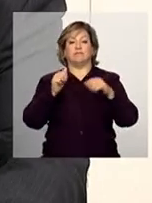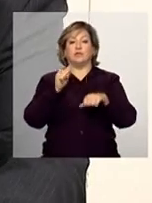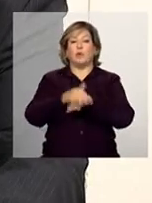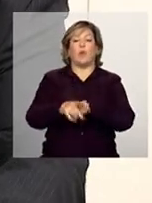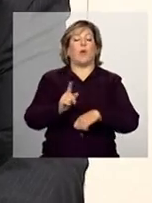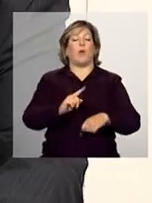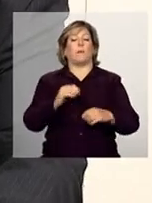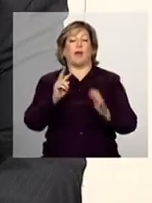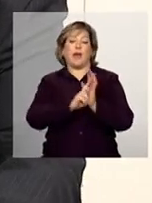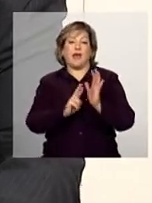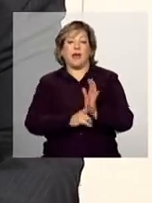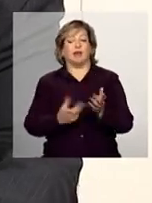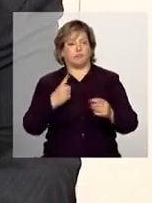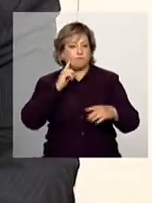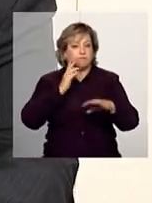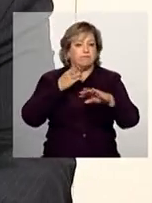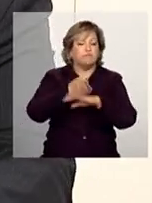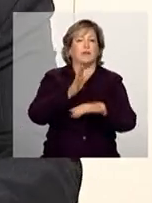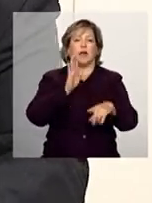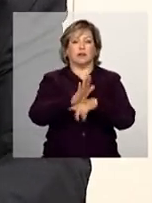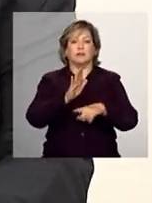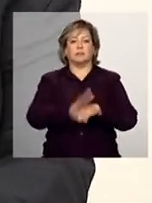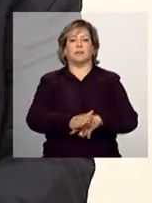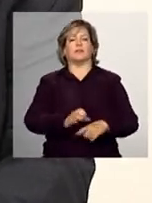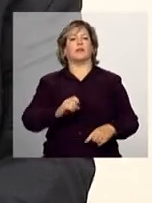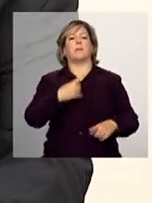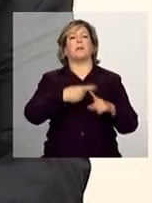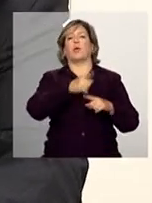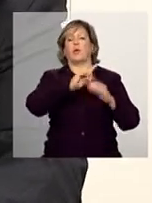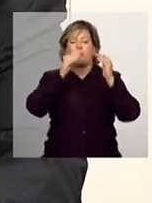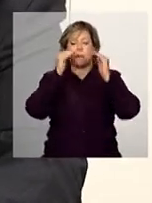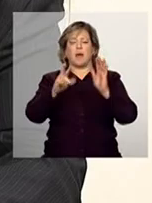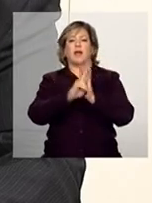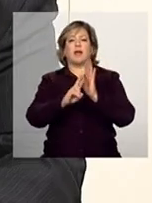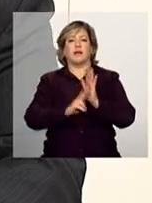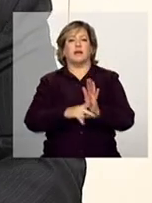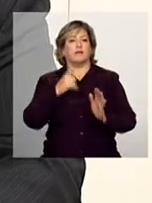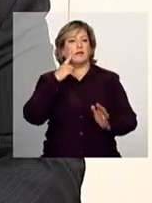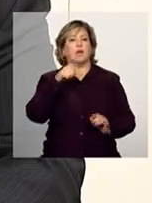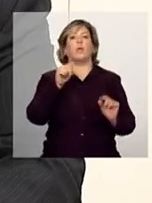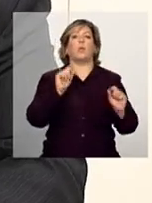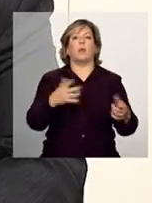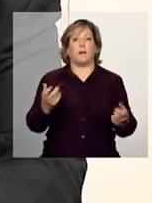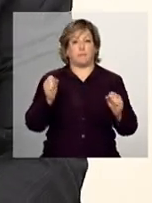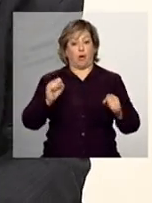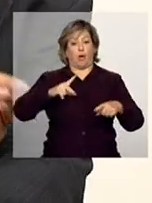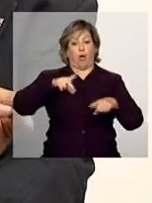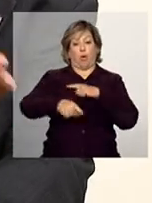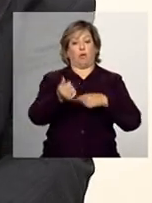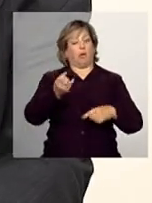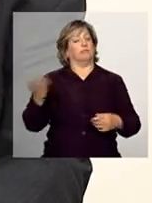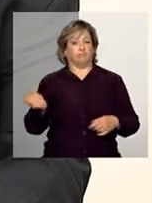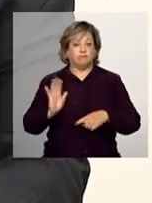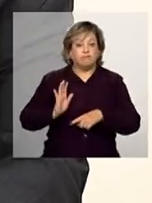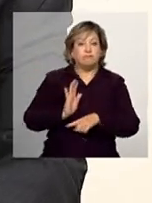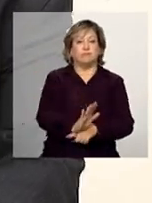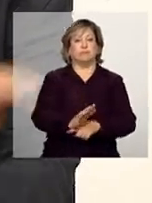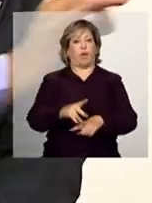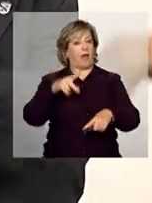do descumprimento como um indicador de vulnerabilidade e o indicador de qual a vulnerabilidade